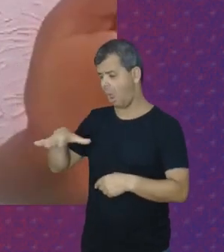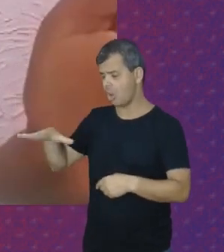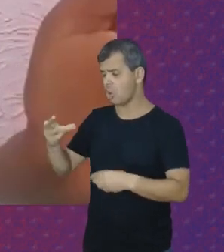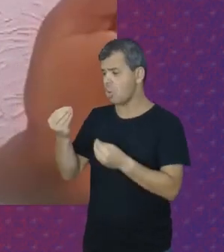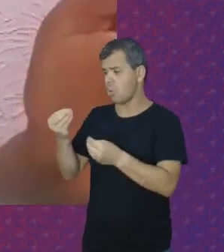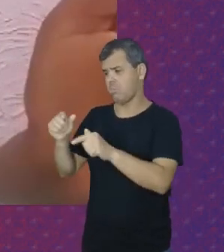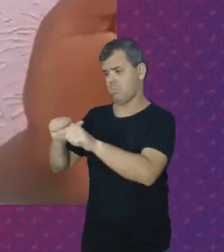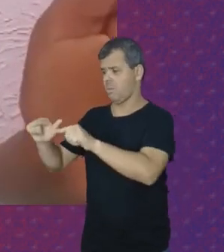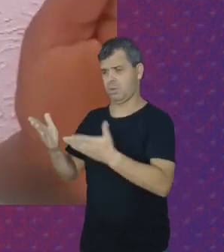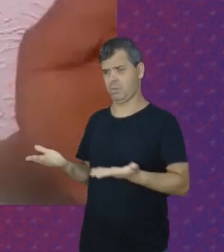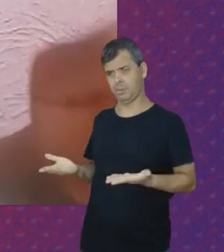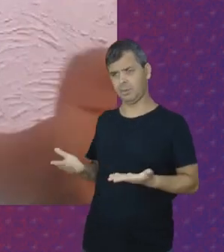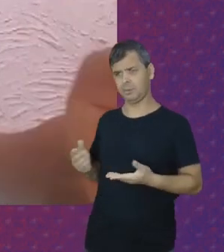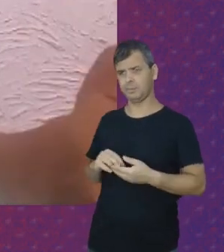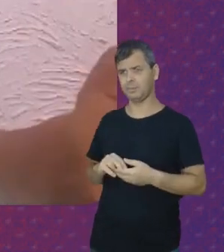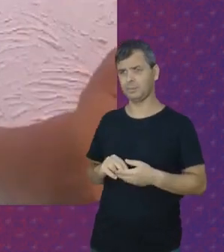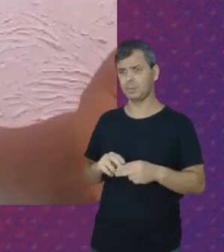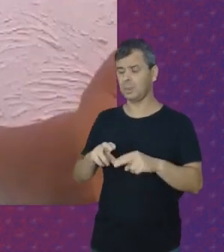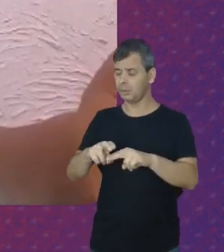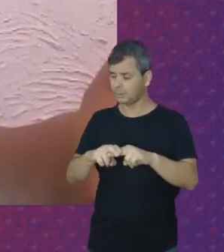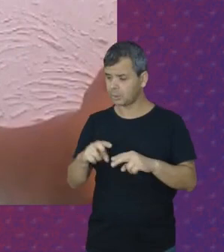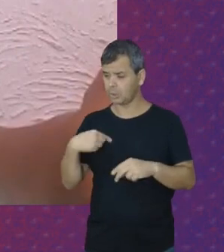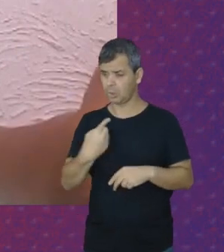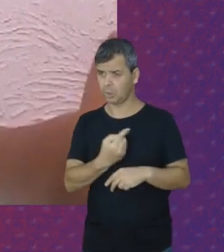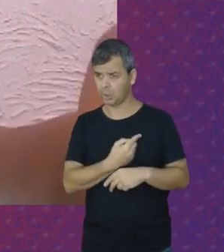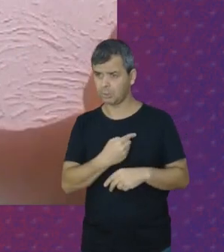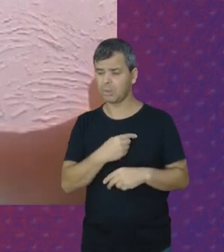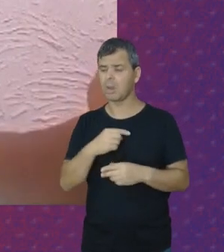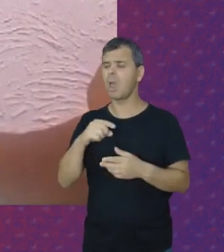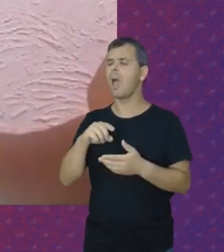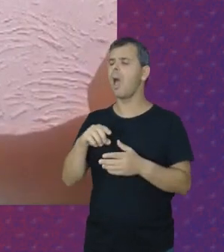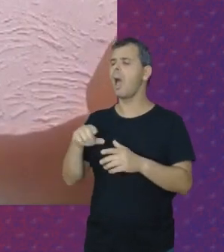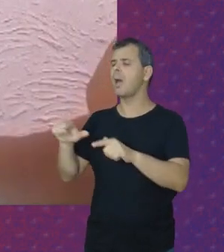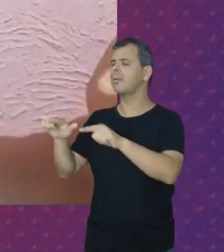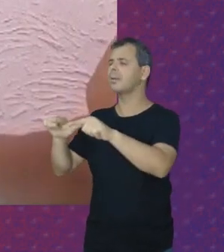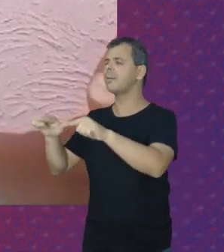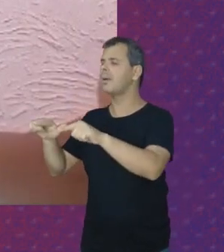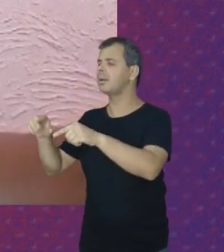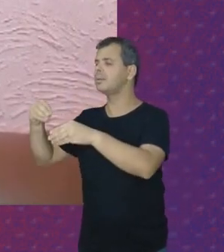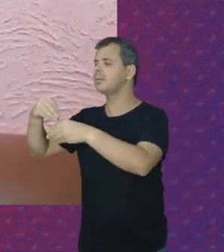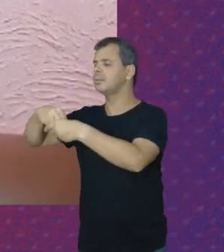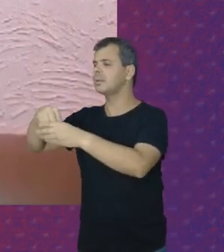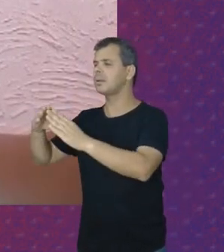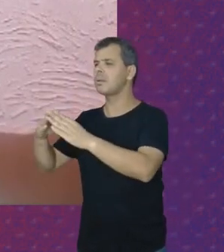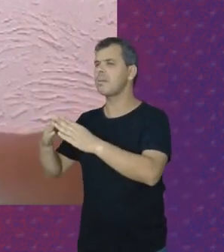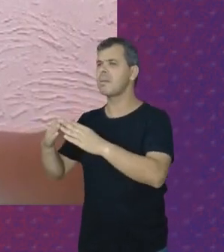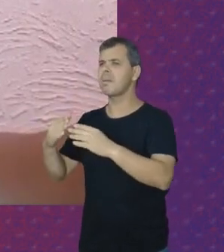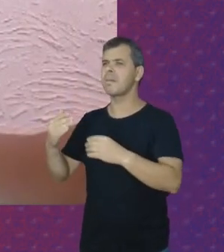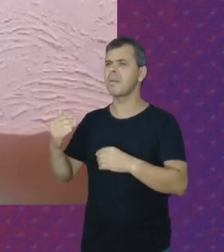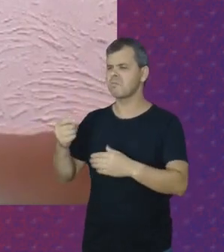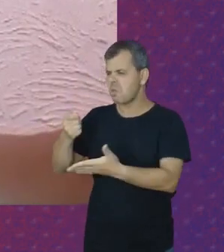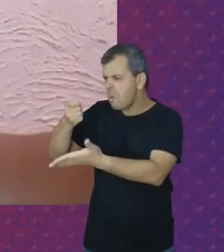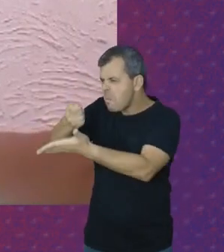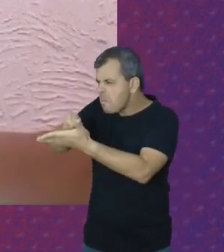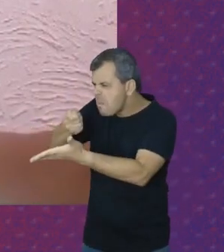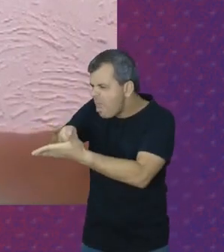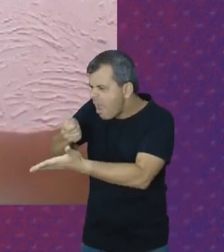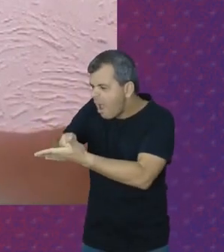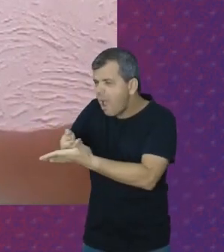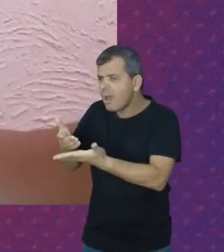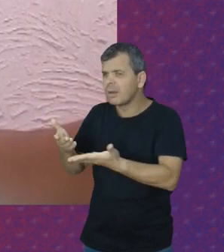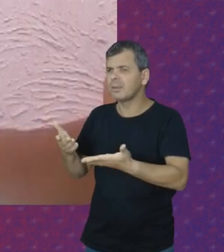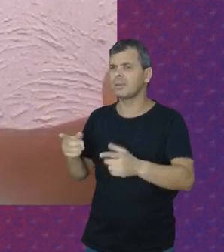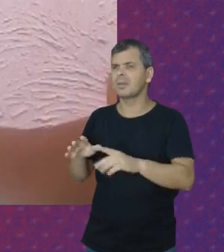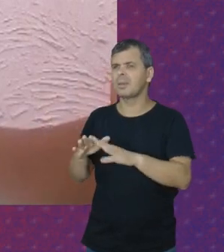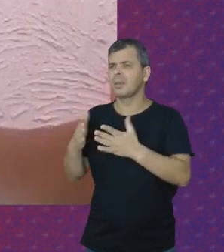trabalhadoras Por isso que Era empregada Doméstica Então é como se fosse Assim tipo Servidão Ser obrigado Aí